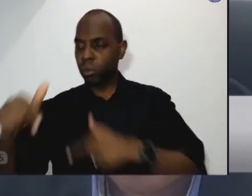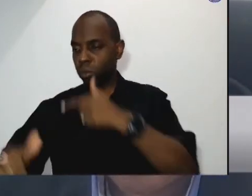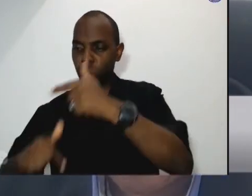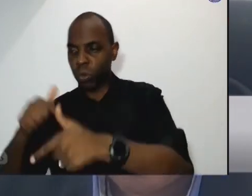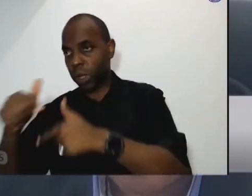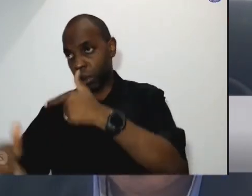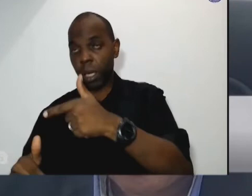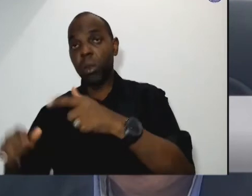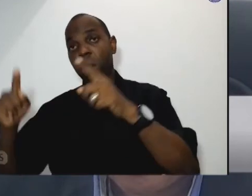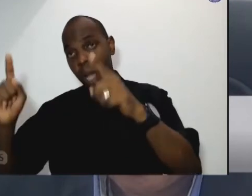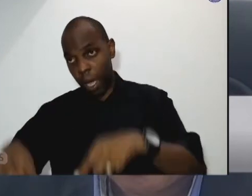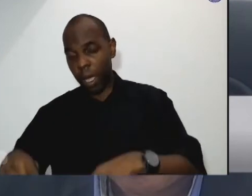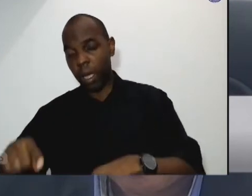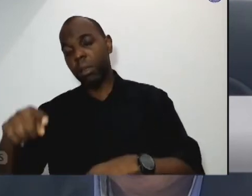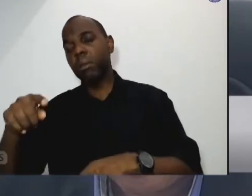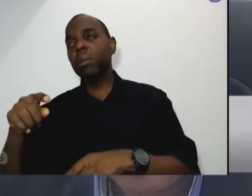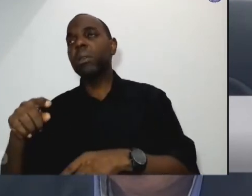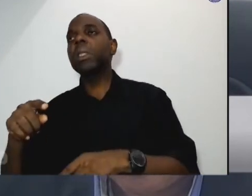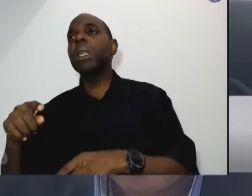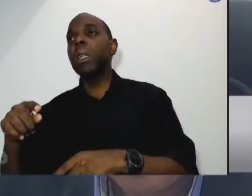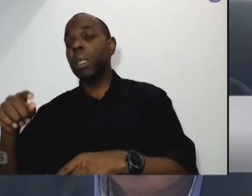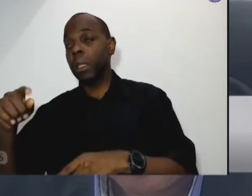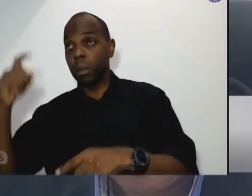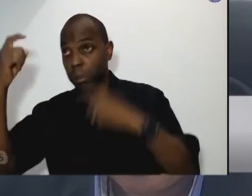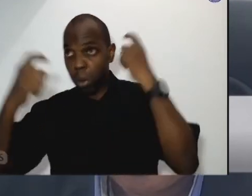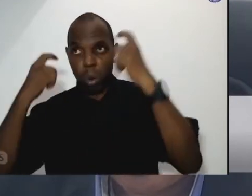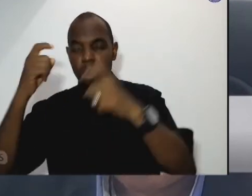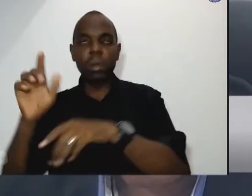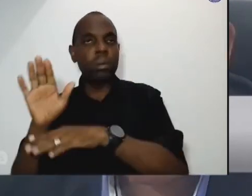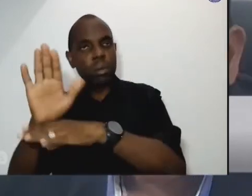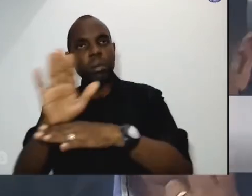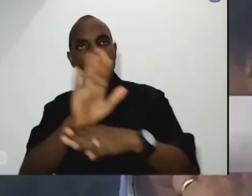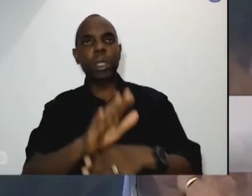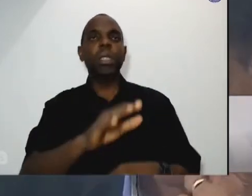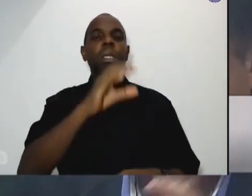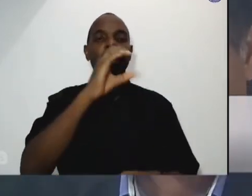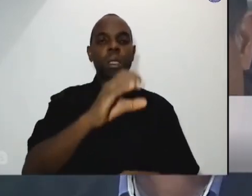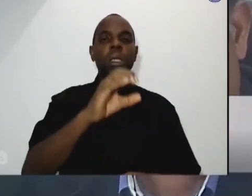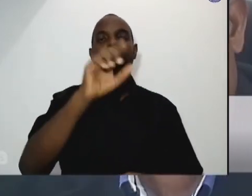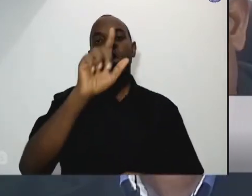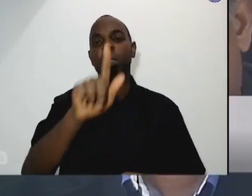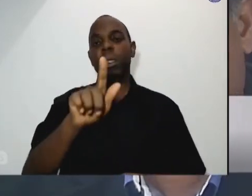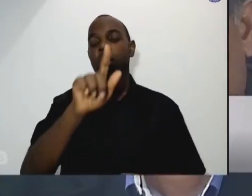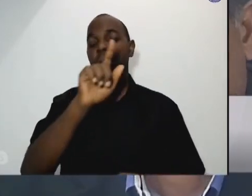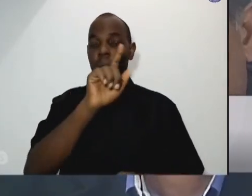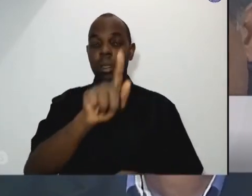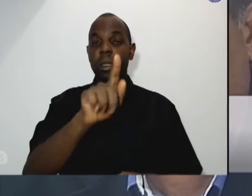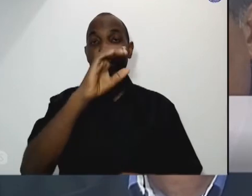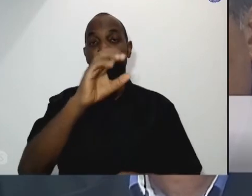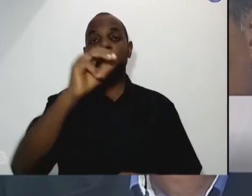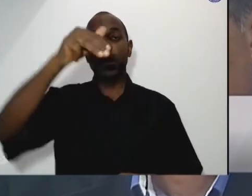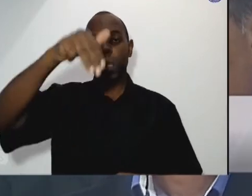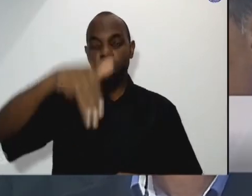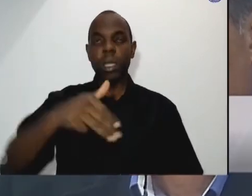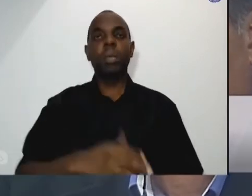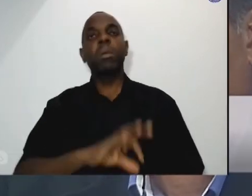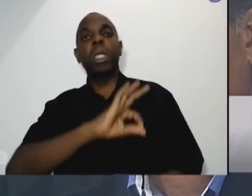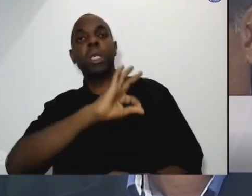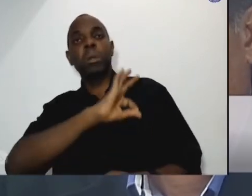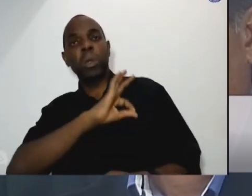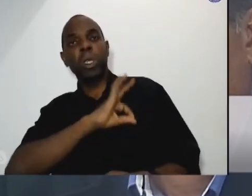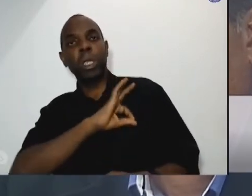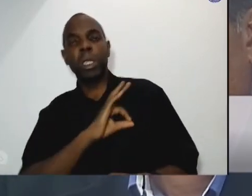e é isso que a GCM que a polícia militar que o corpo de bombeiros tem feito que é servir inclusive na enchente